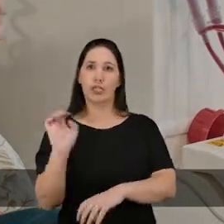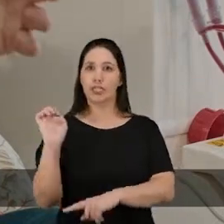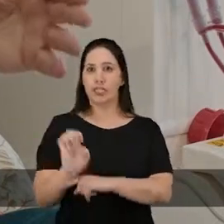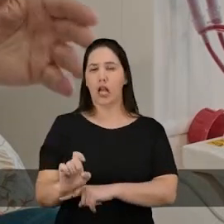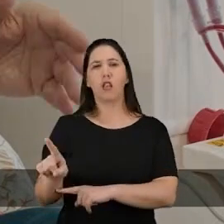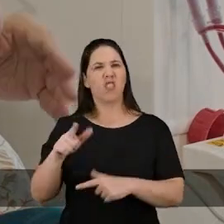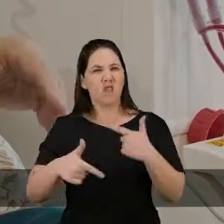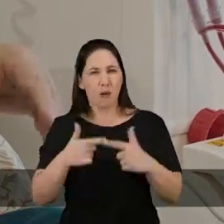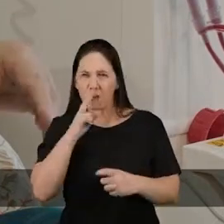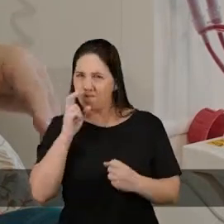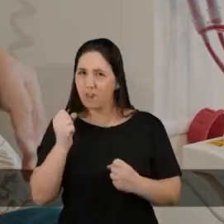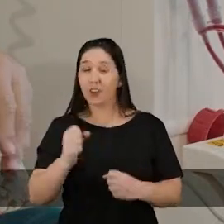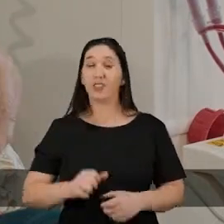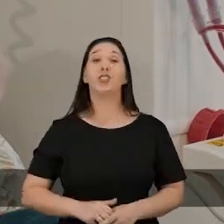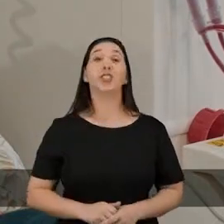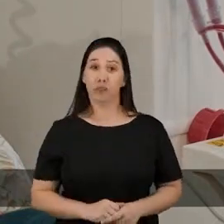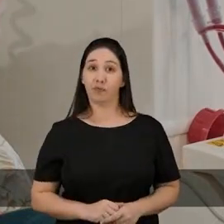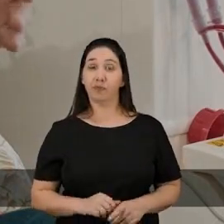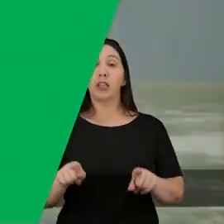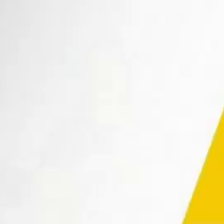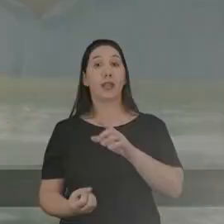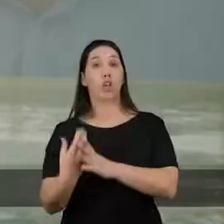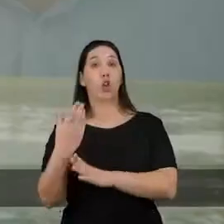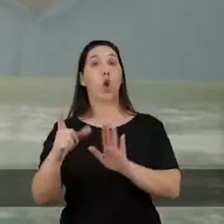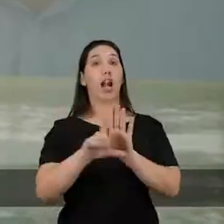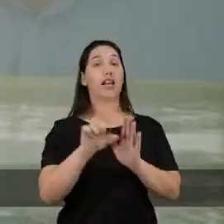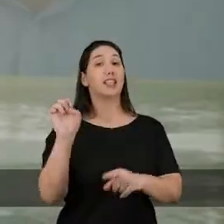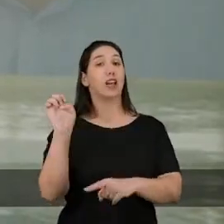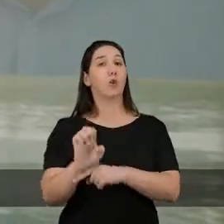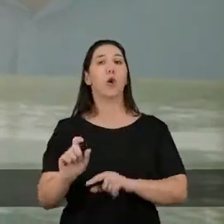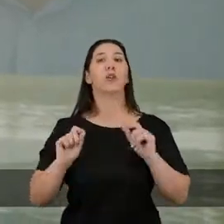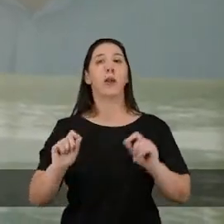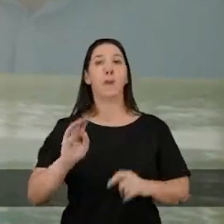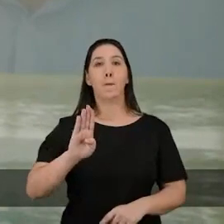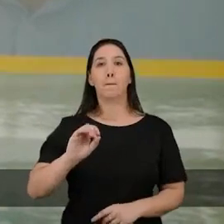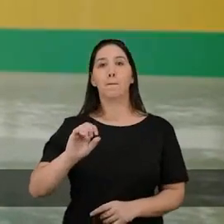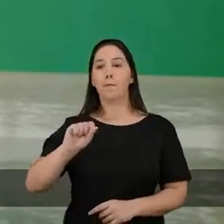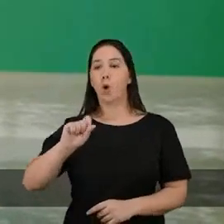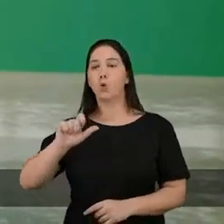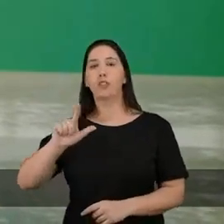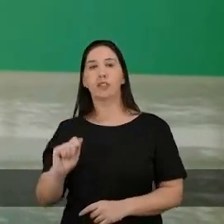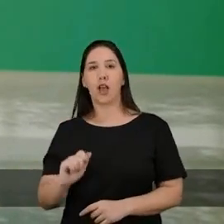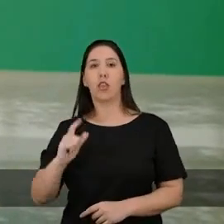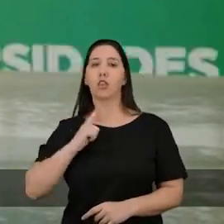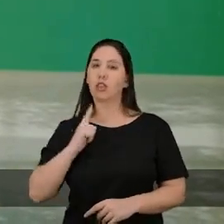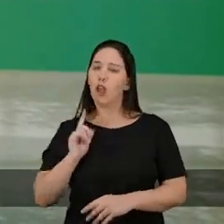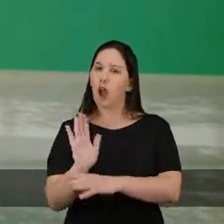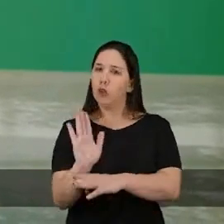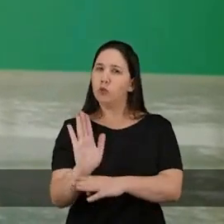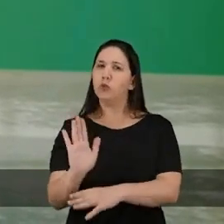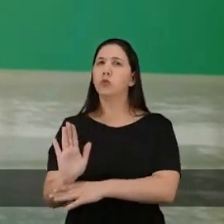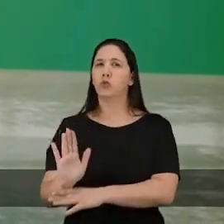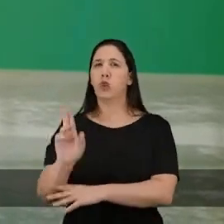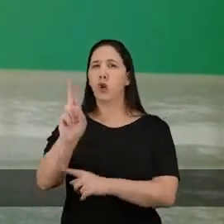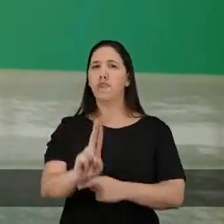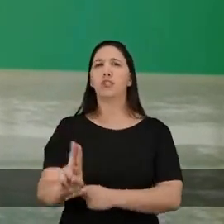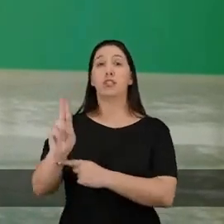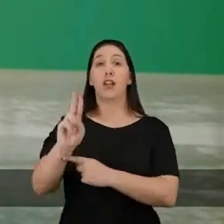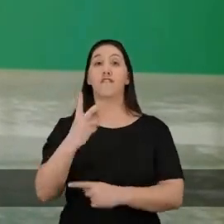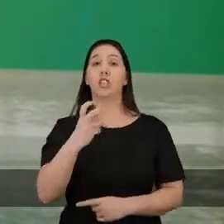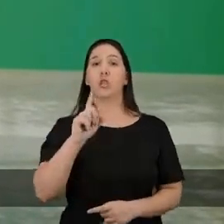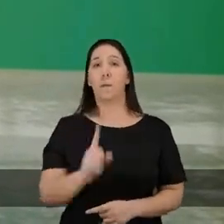estado. Tem trabalhado fortemente nisso. Também criou a lei estadual que hoje garante bolsas de estudos em universidades